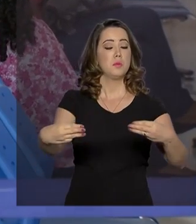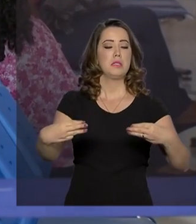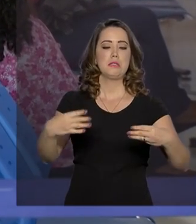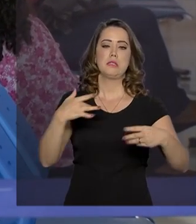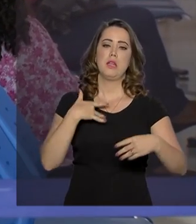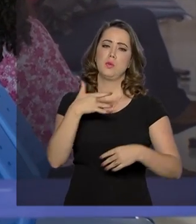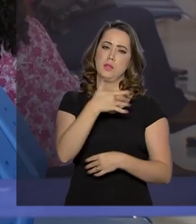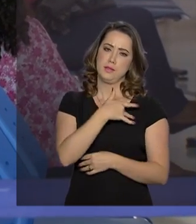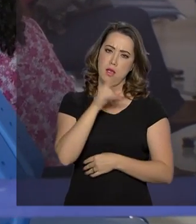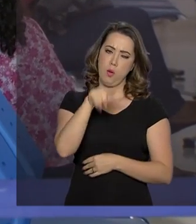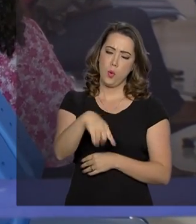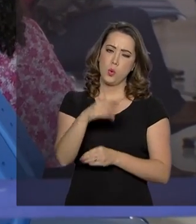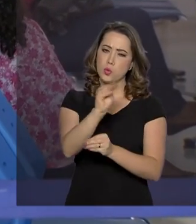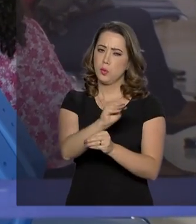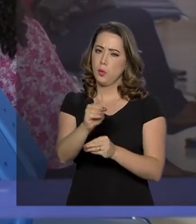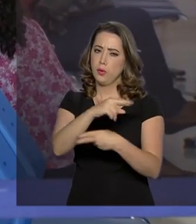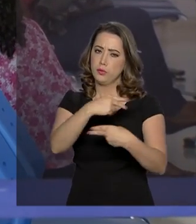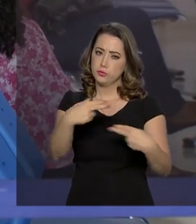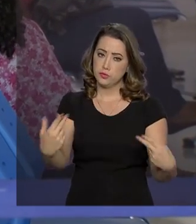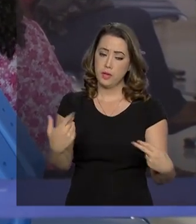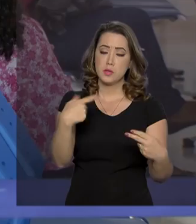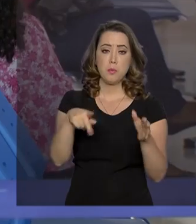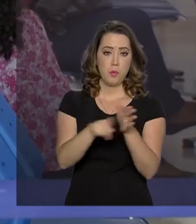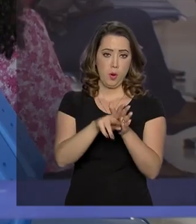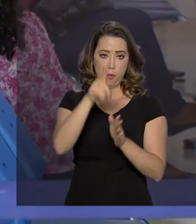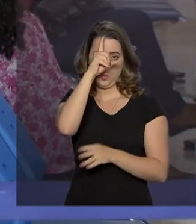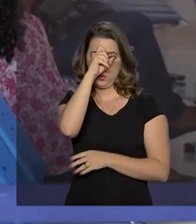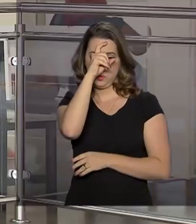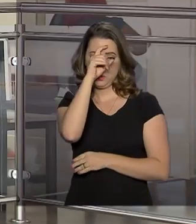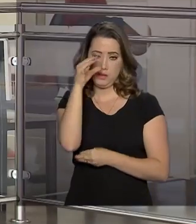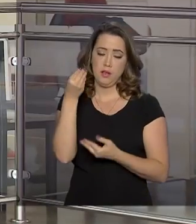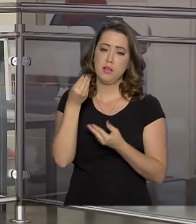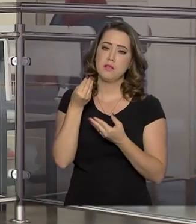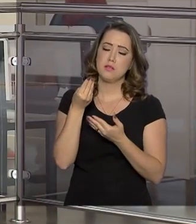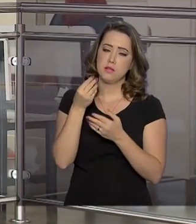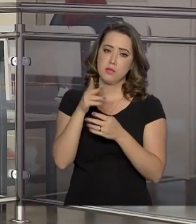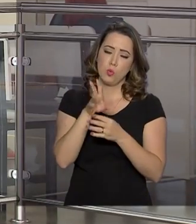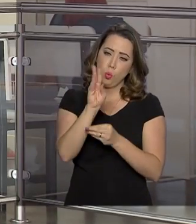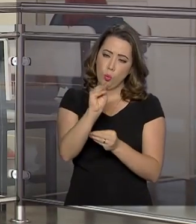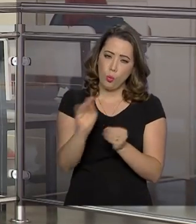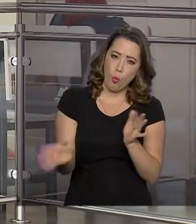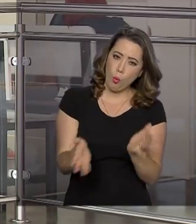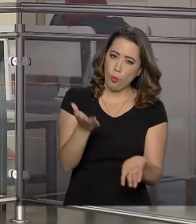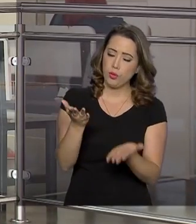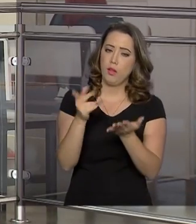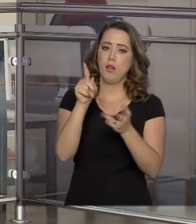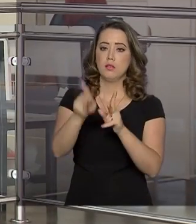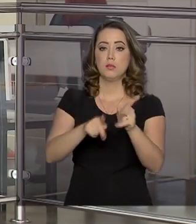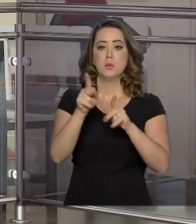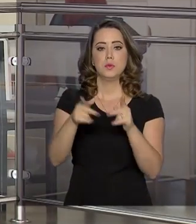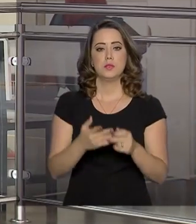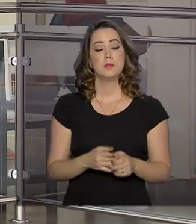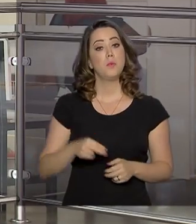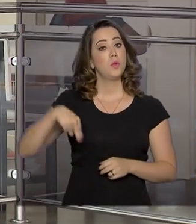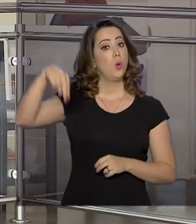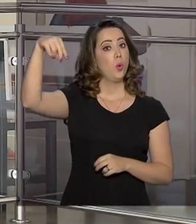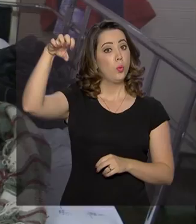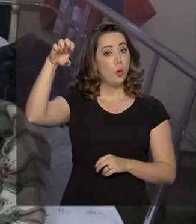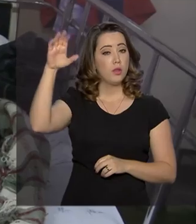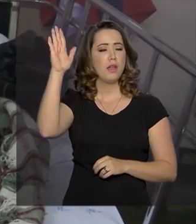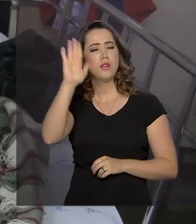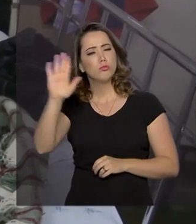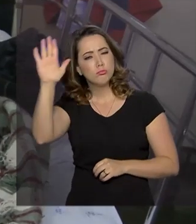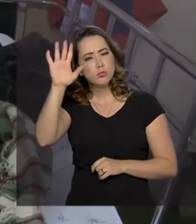serviços ambulatoriais e hospitalares prestados à população. A região nordeste concentra o maior número de